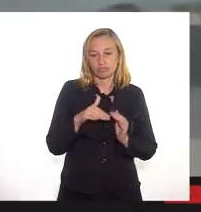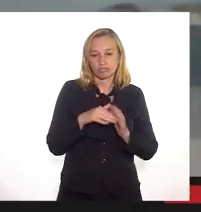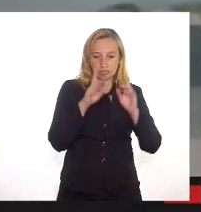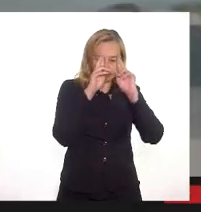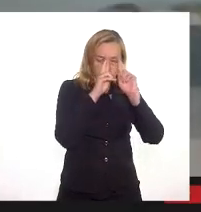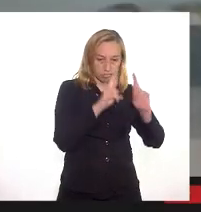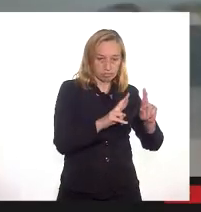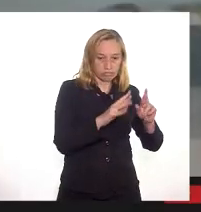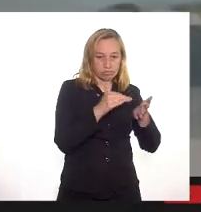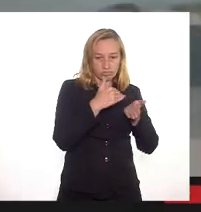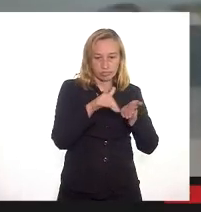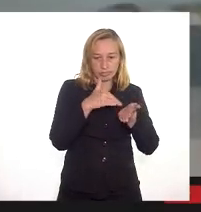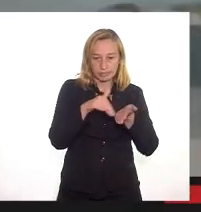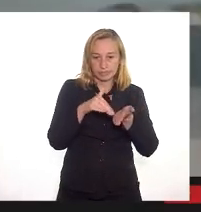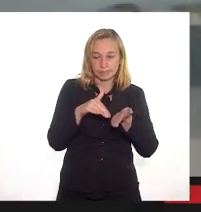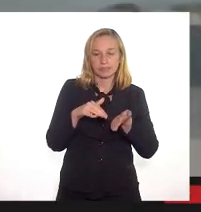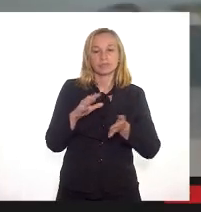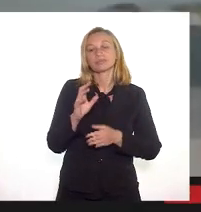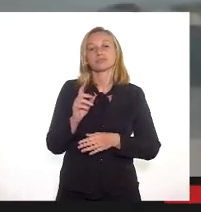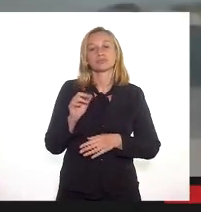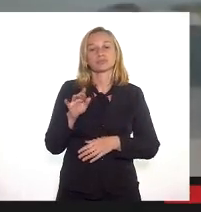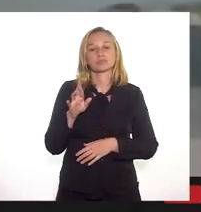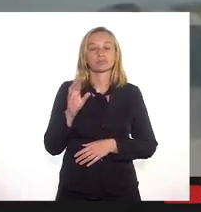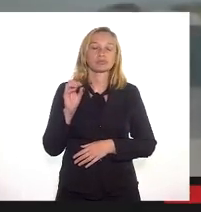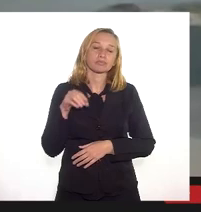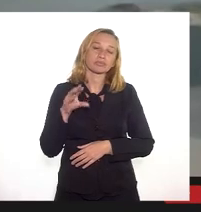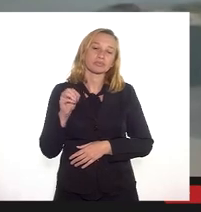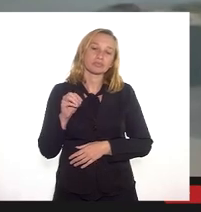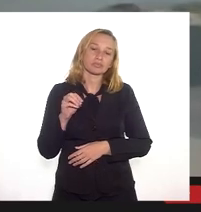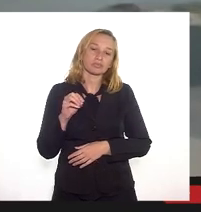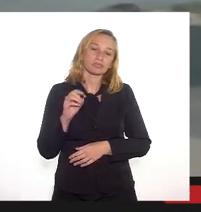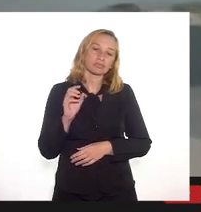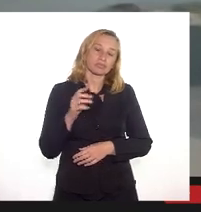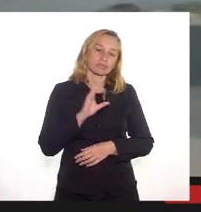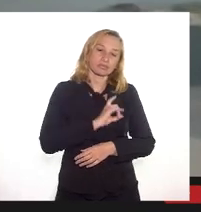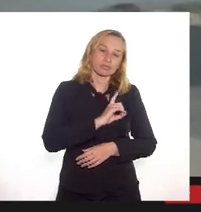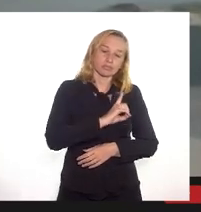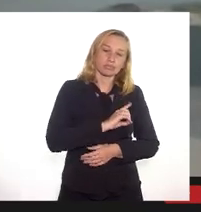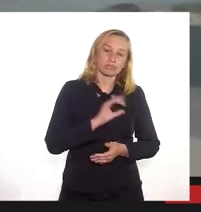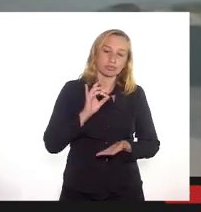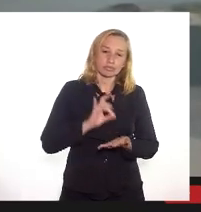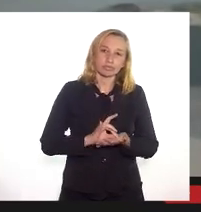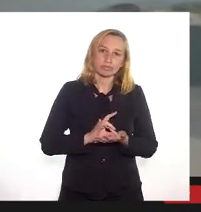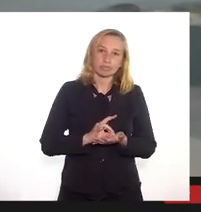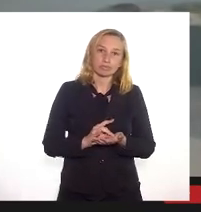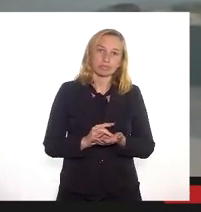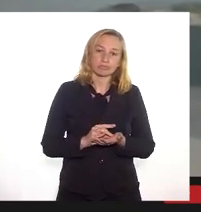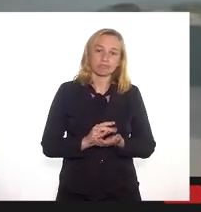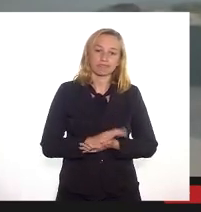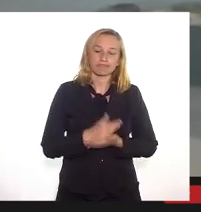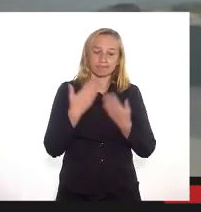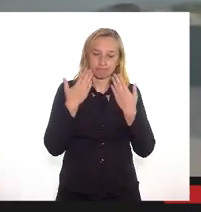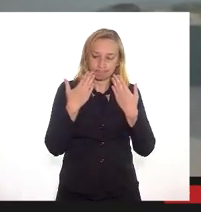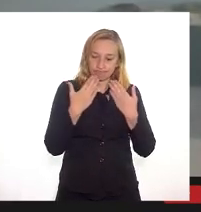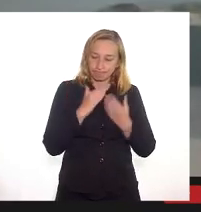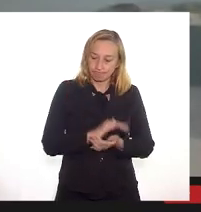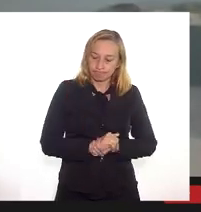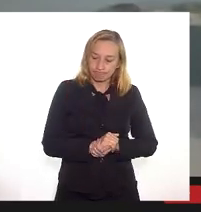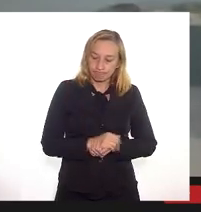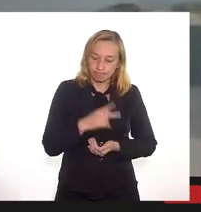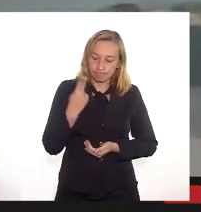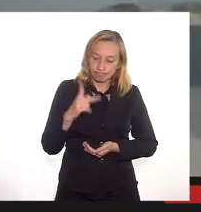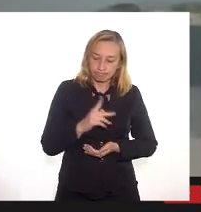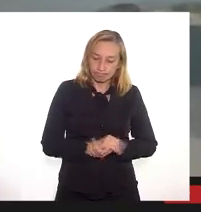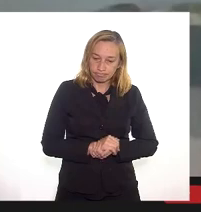respeito aí ao secretário de urbanismo lá de Duque de Caxias mas na realidade na apresentação na apresentação